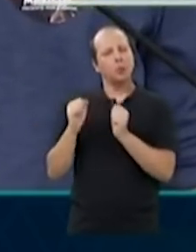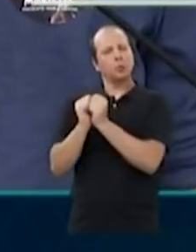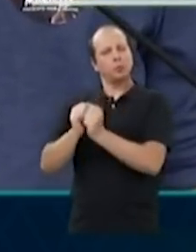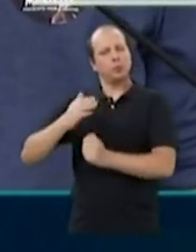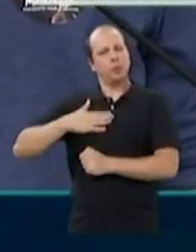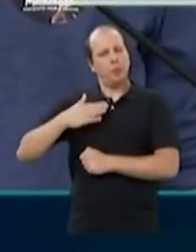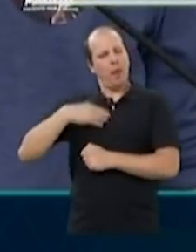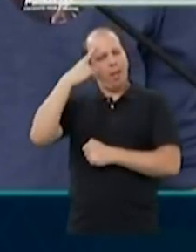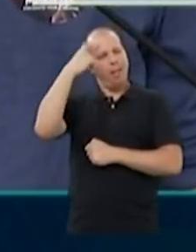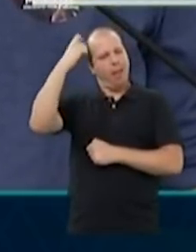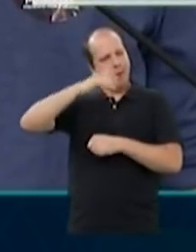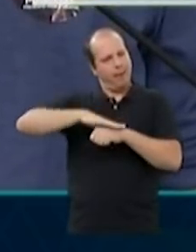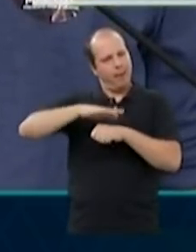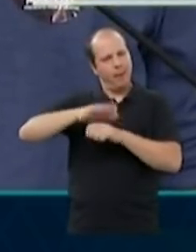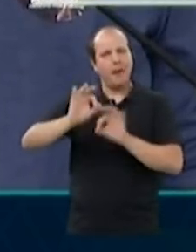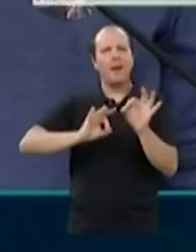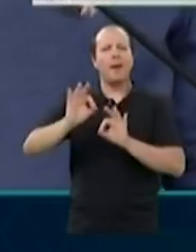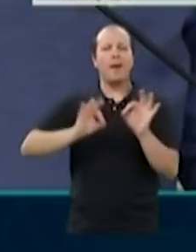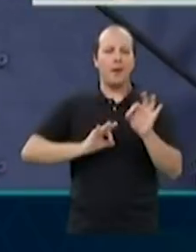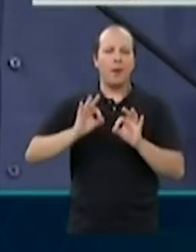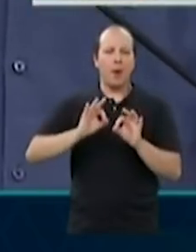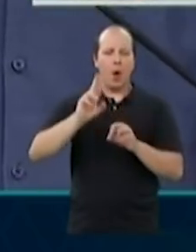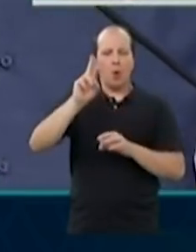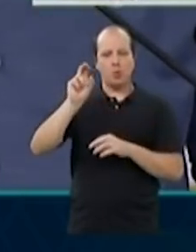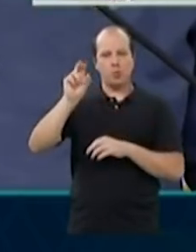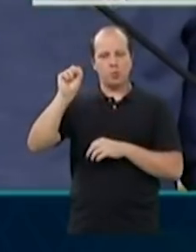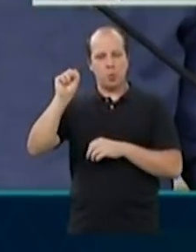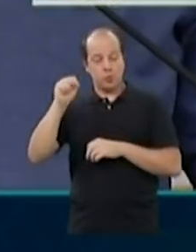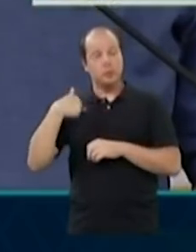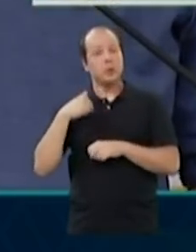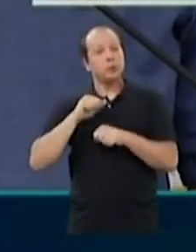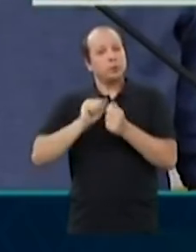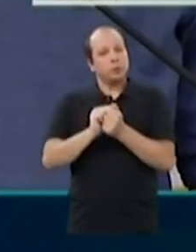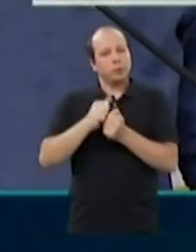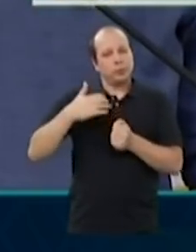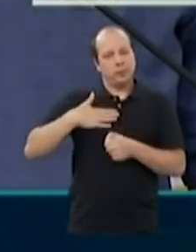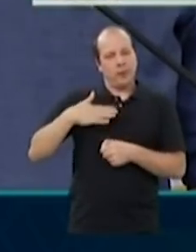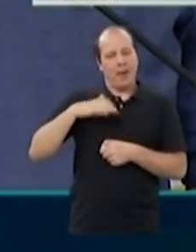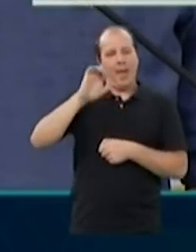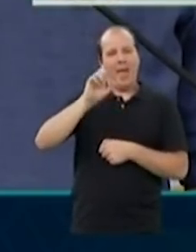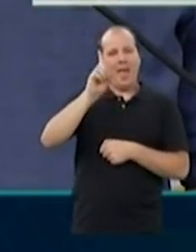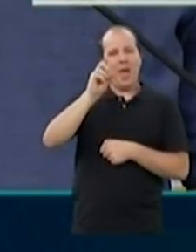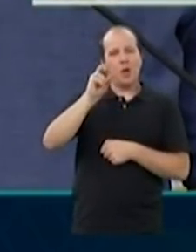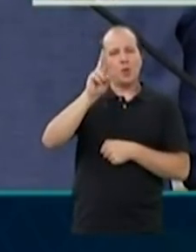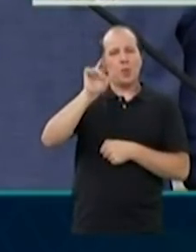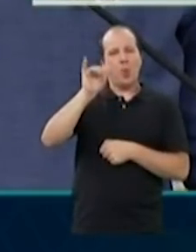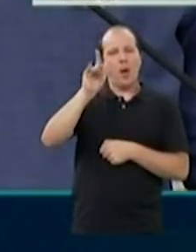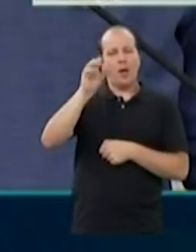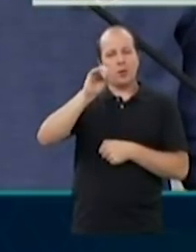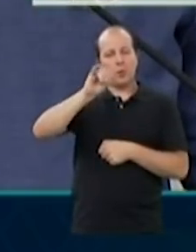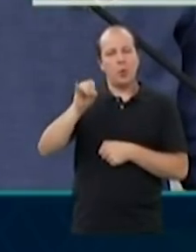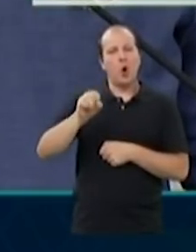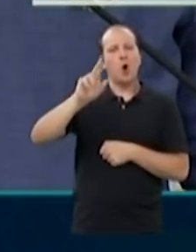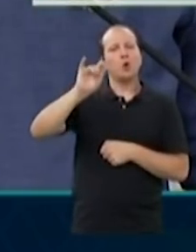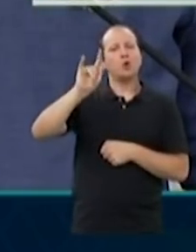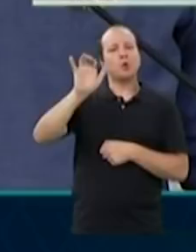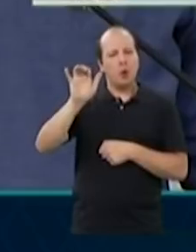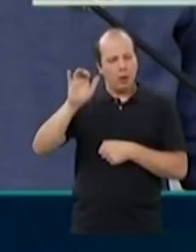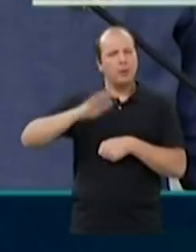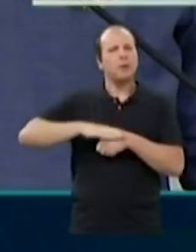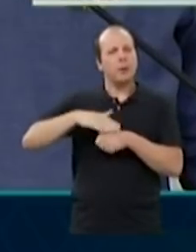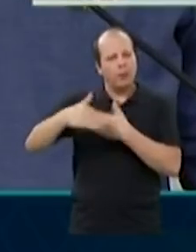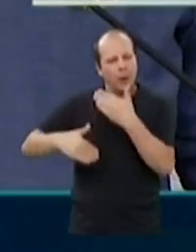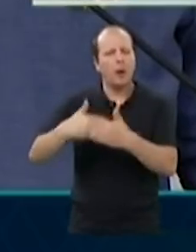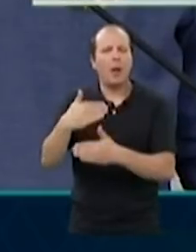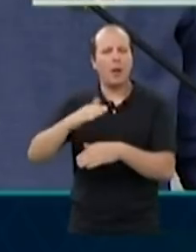O idealizador do Sistema Único de Saúde está comigo. Eduardo Jorge, nós vamos dar um basta na ineficiência da